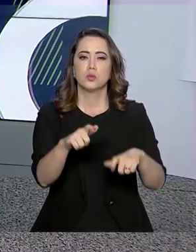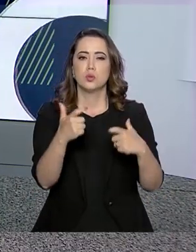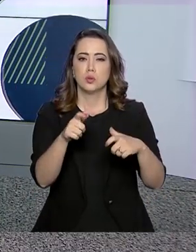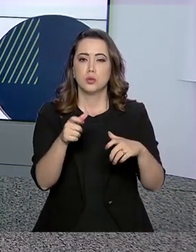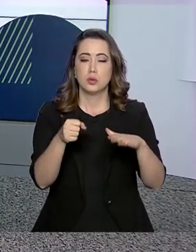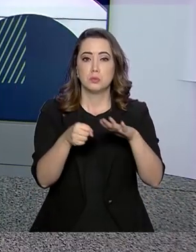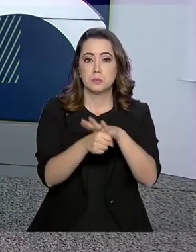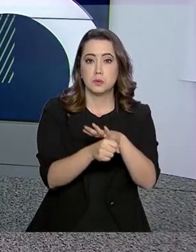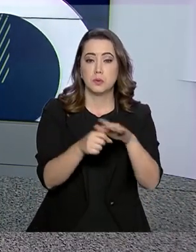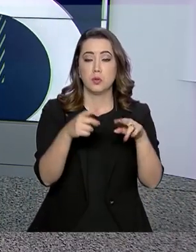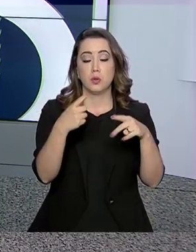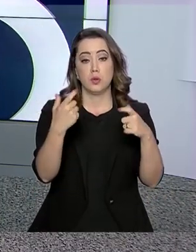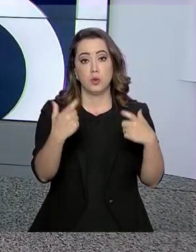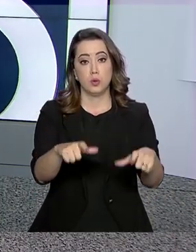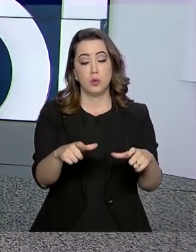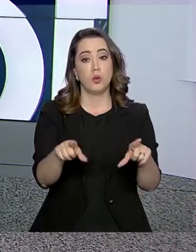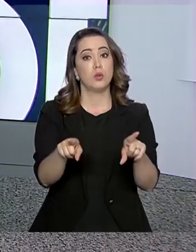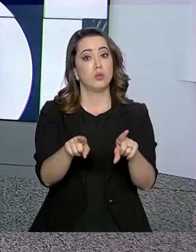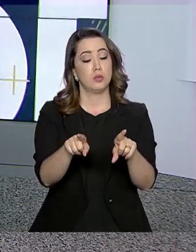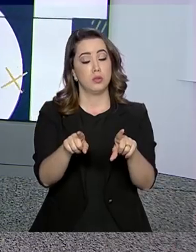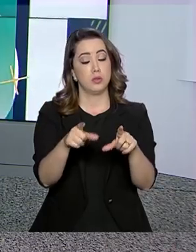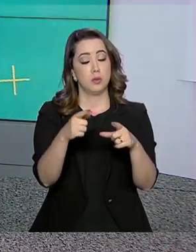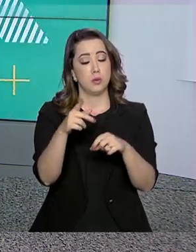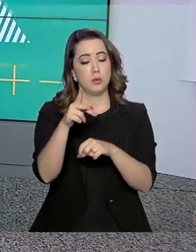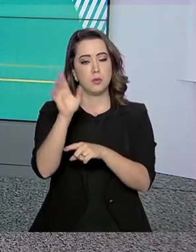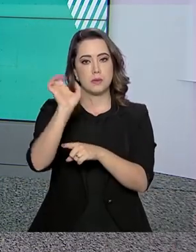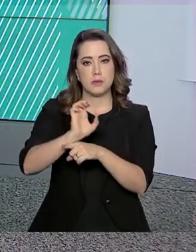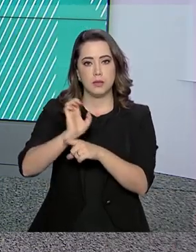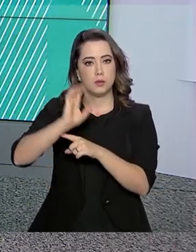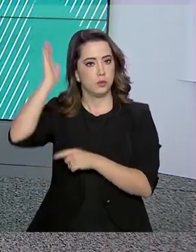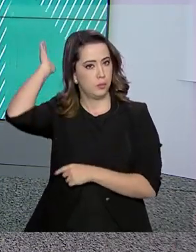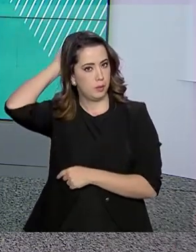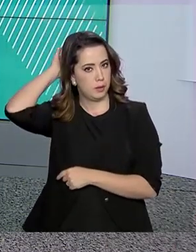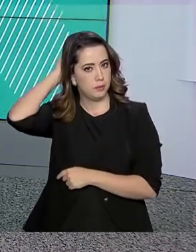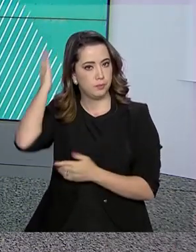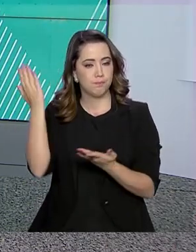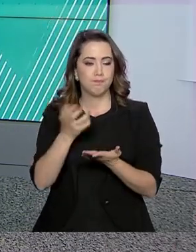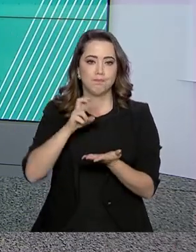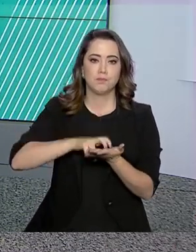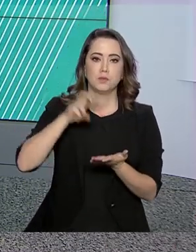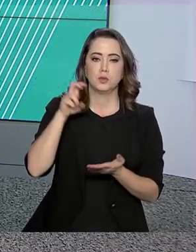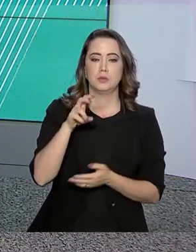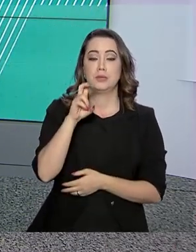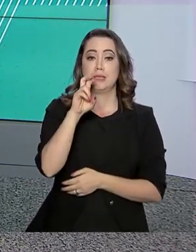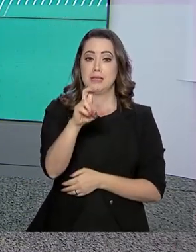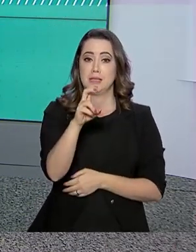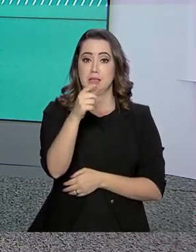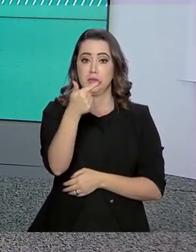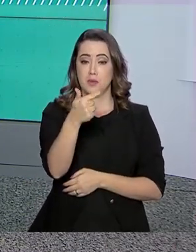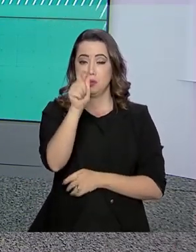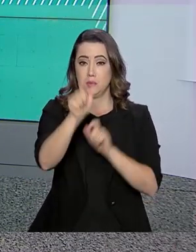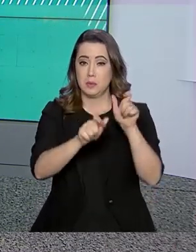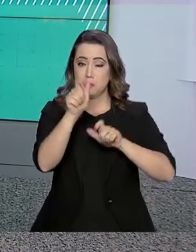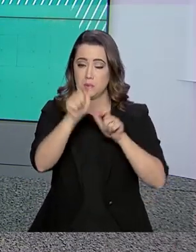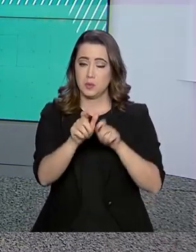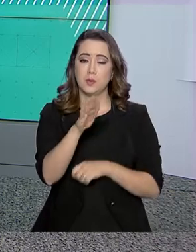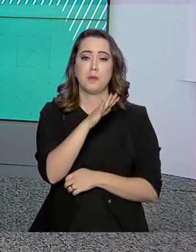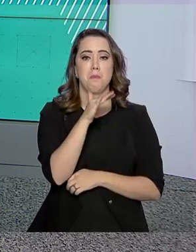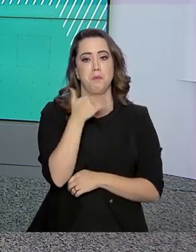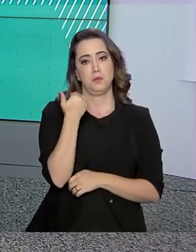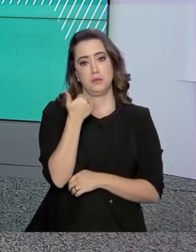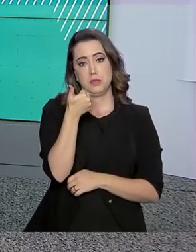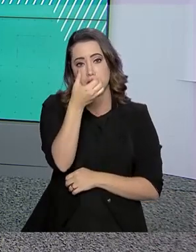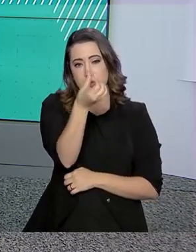Recuperação Regional de Altamira, no Pará, na manhã desta segunda-feira, deixou 52 presos mortos, 16